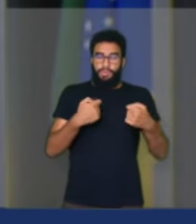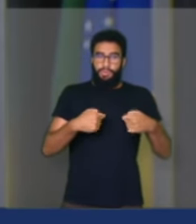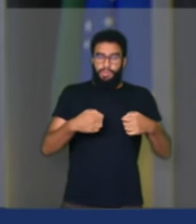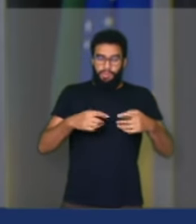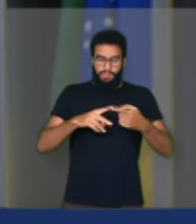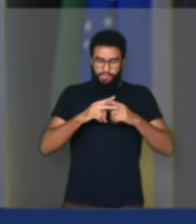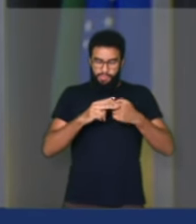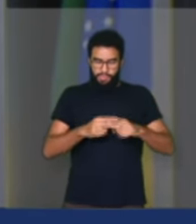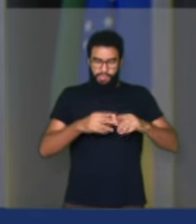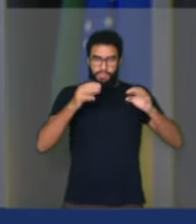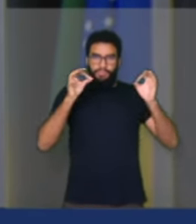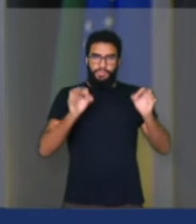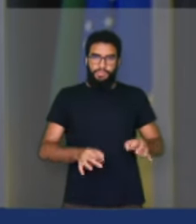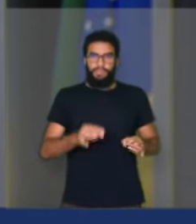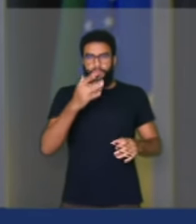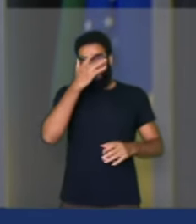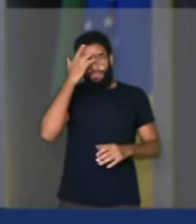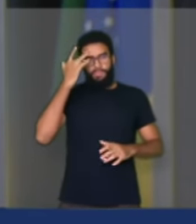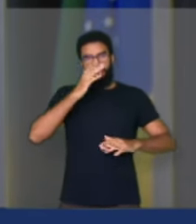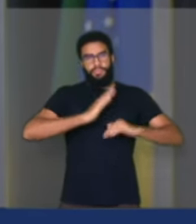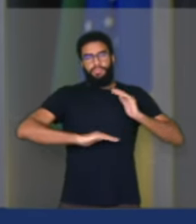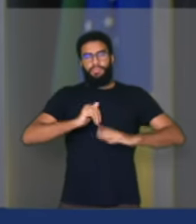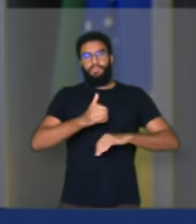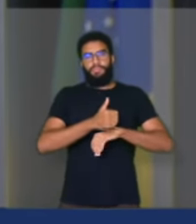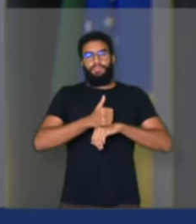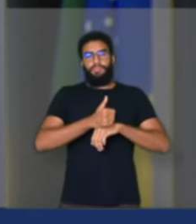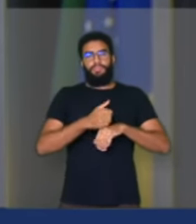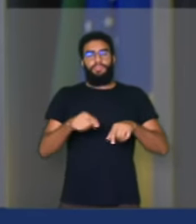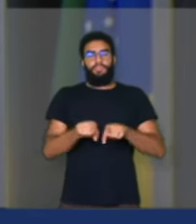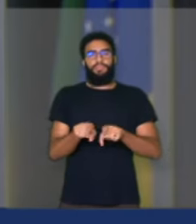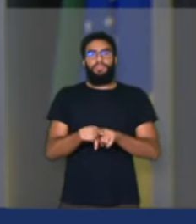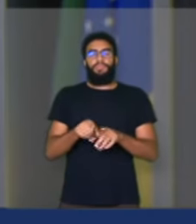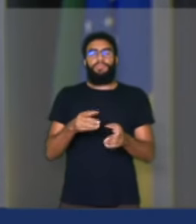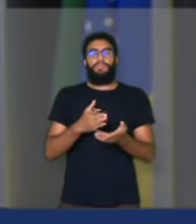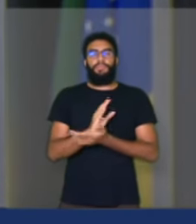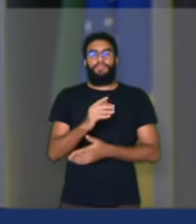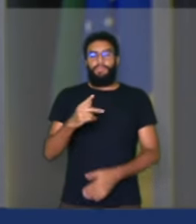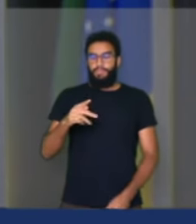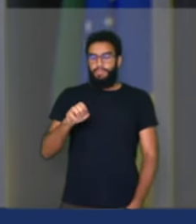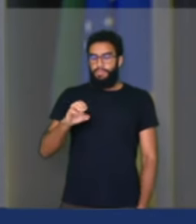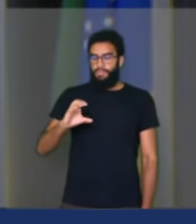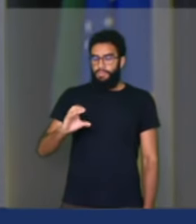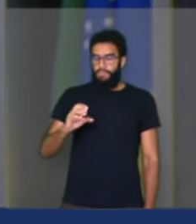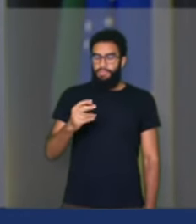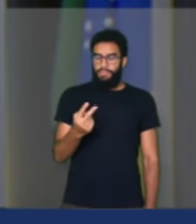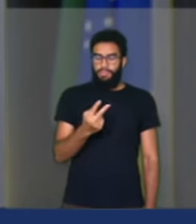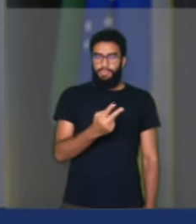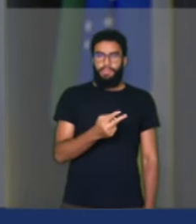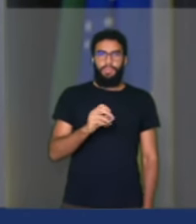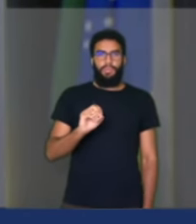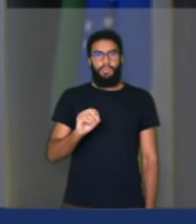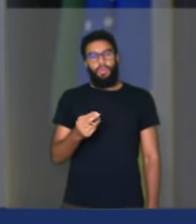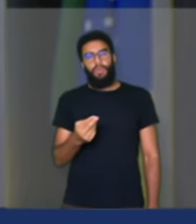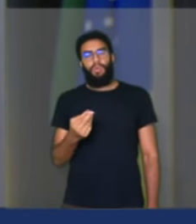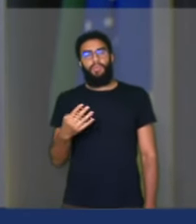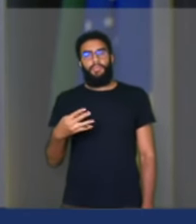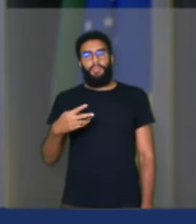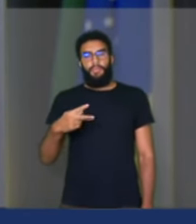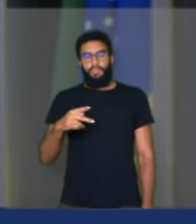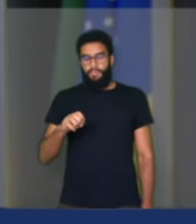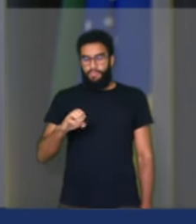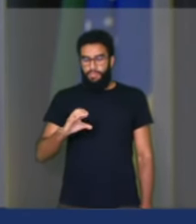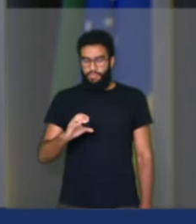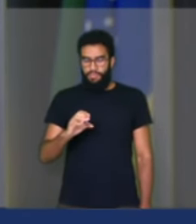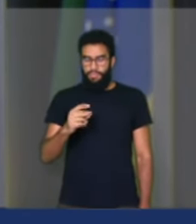para esses profissionais. E ao mesmo tempo que a gente aprove, seja a PEC 22 ou a PEC 14, independente de qual